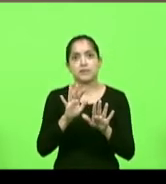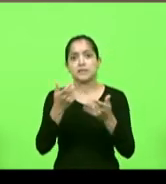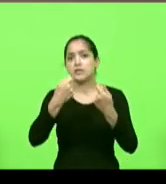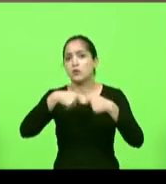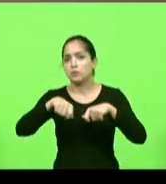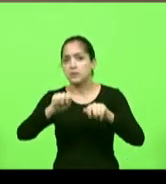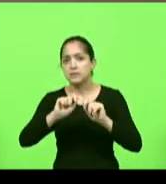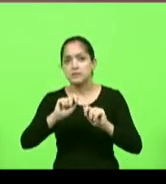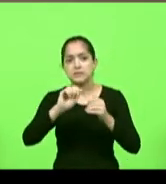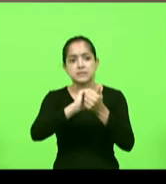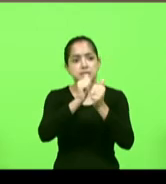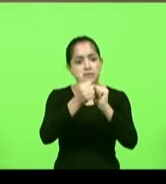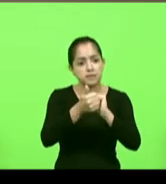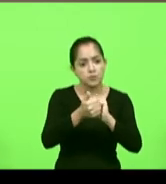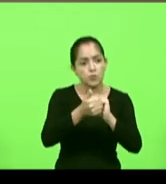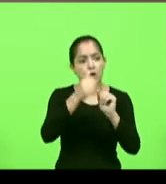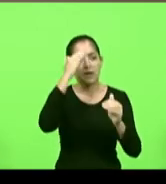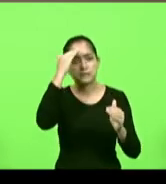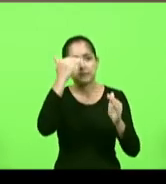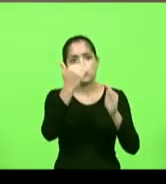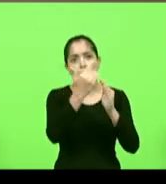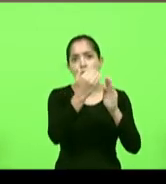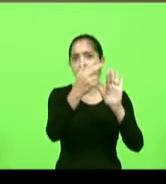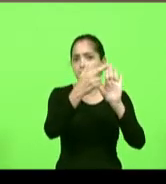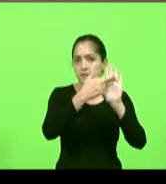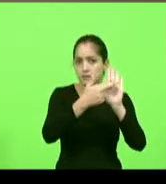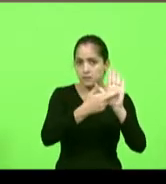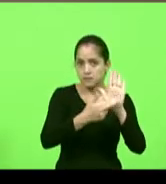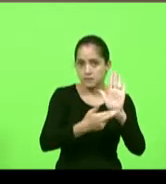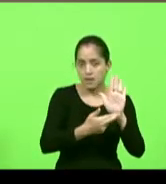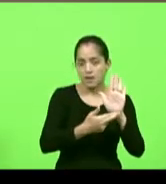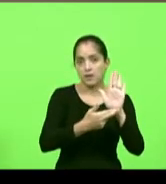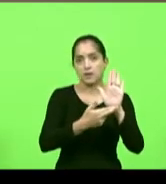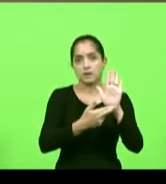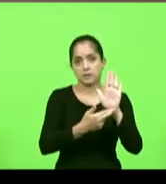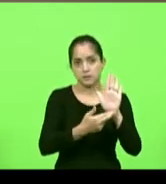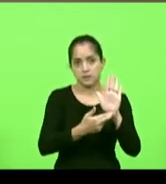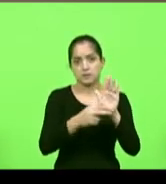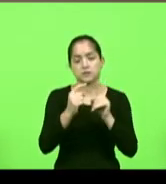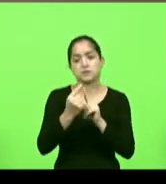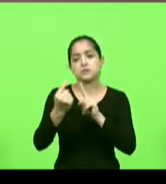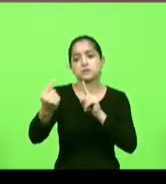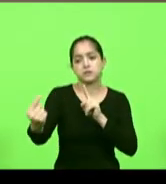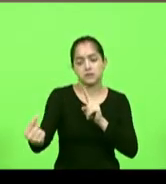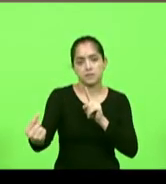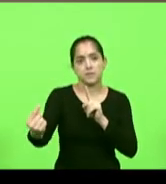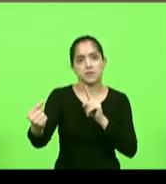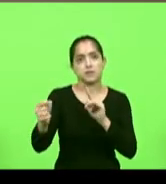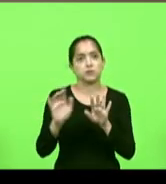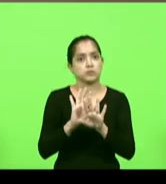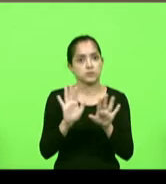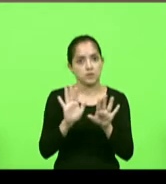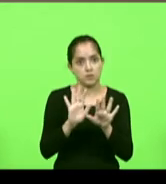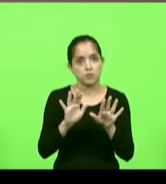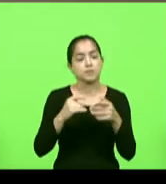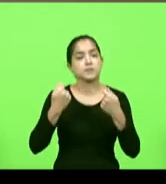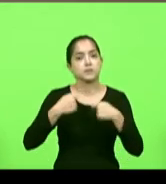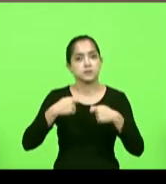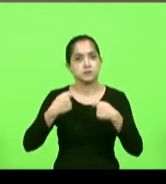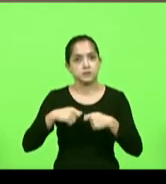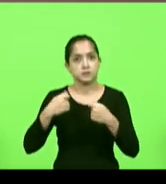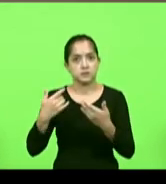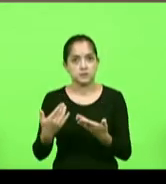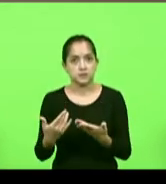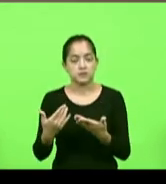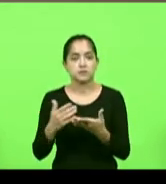se adequar ele não está dizendo que as igrejas não precisam ter o distanciamento um número reduzido da taxa de